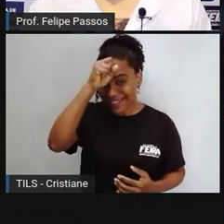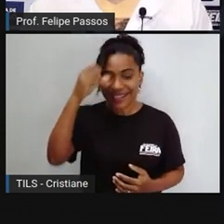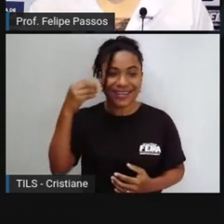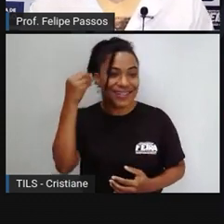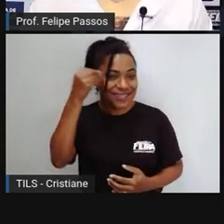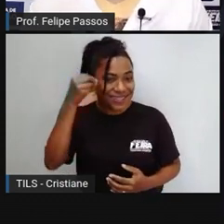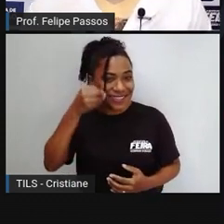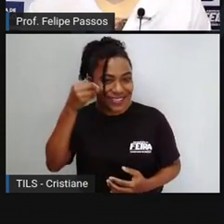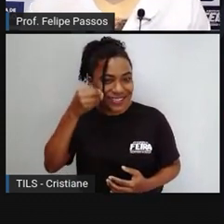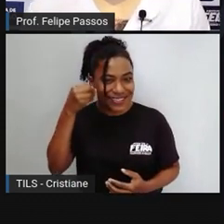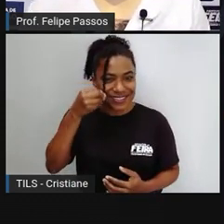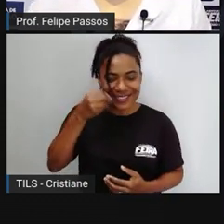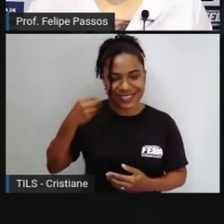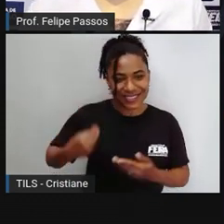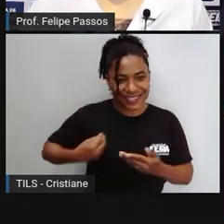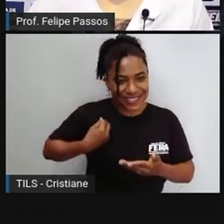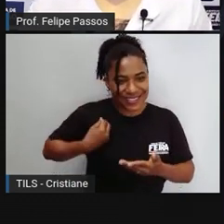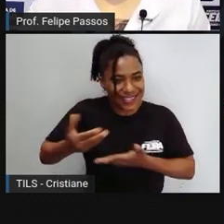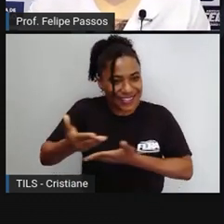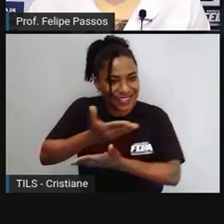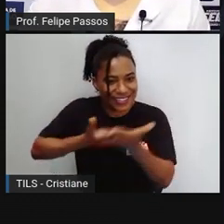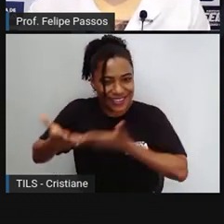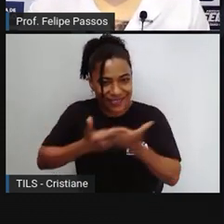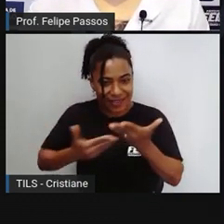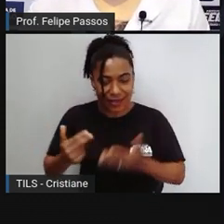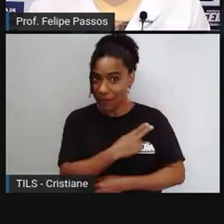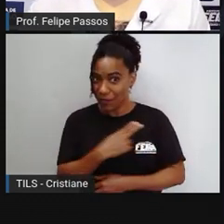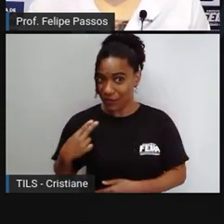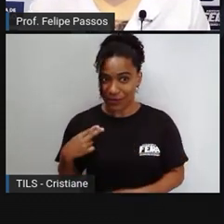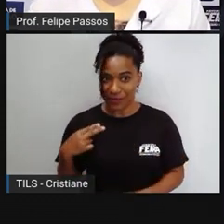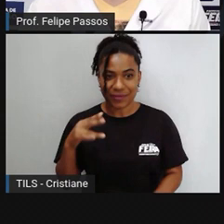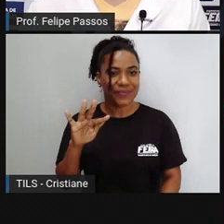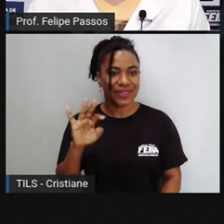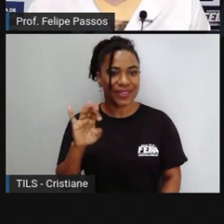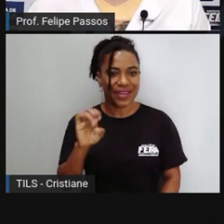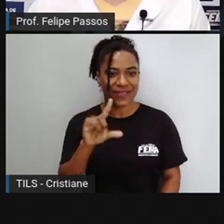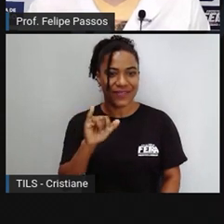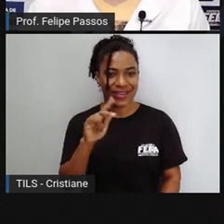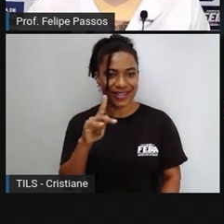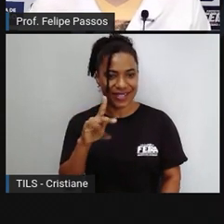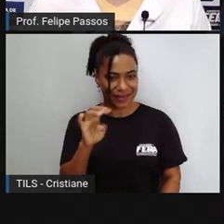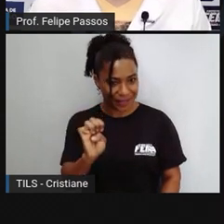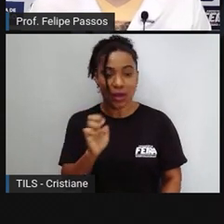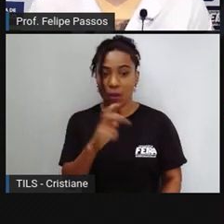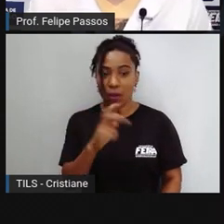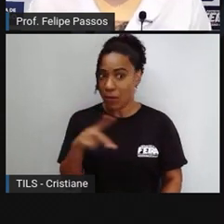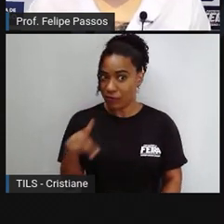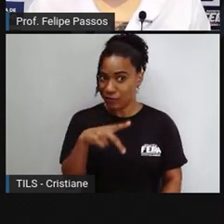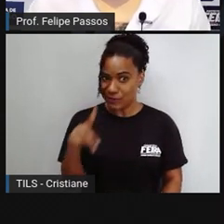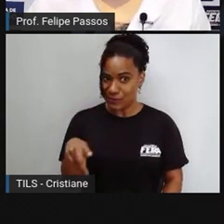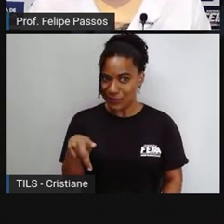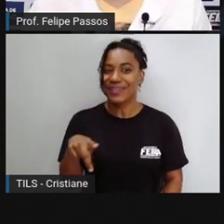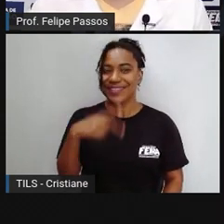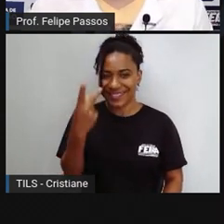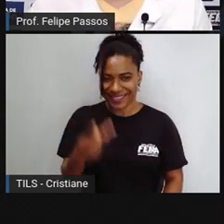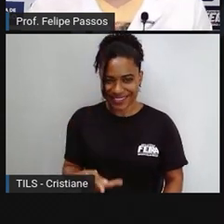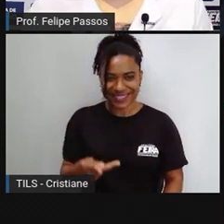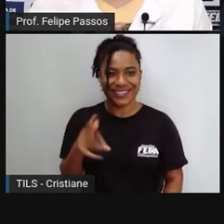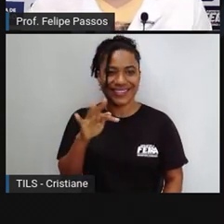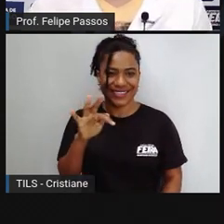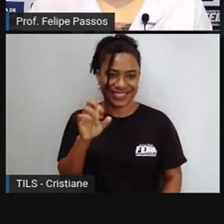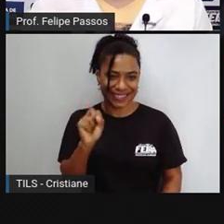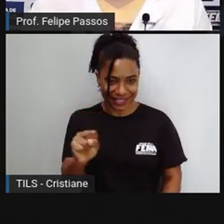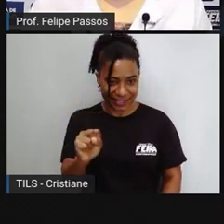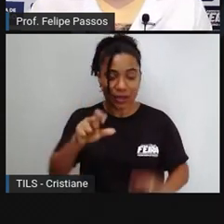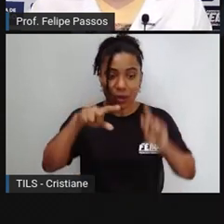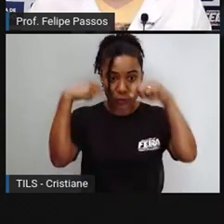Meu nome é Felipe Passos, sou professor da rede municipal e eu vou começar fazendo a minha audiodescrição. Eu